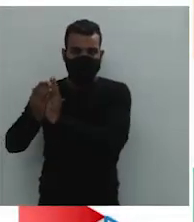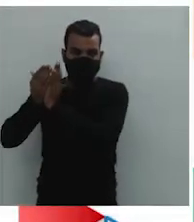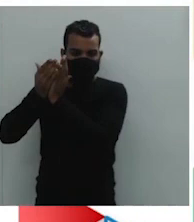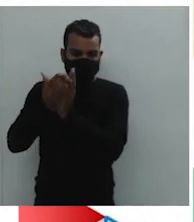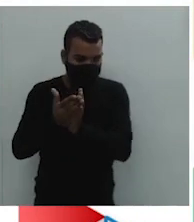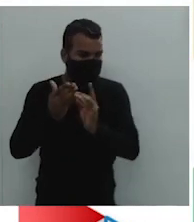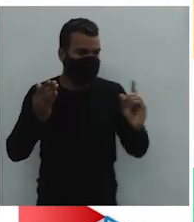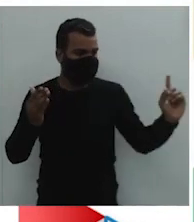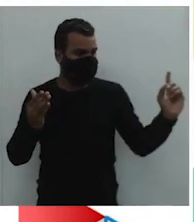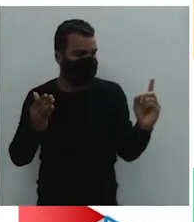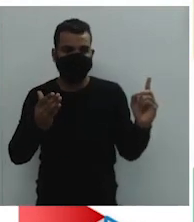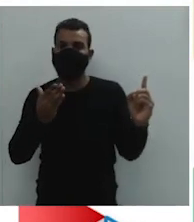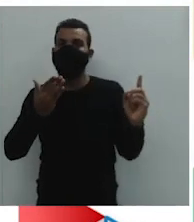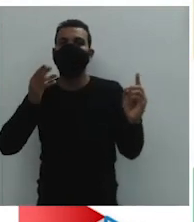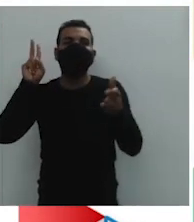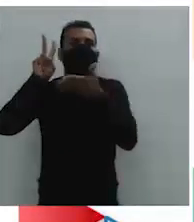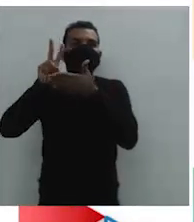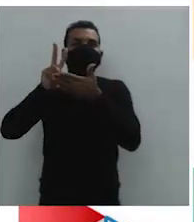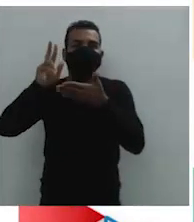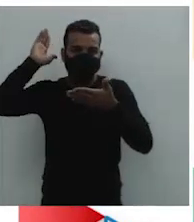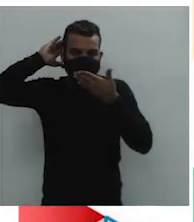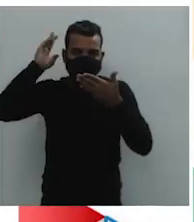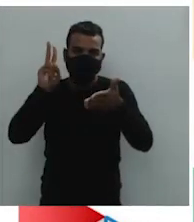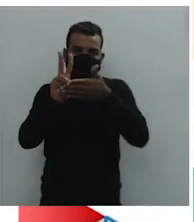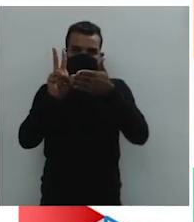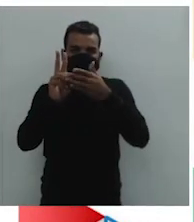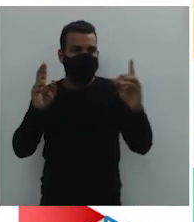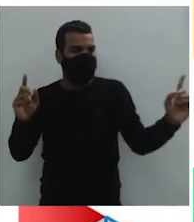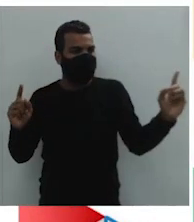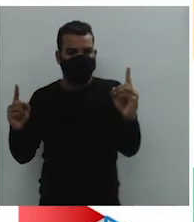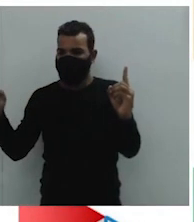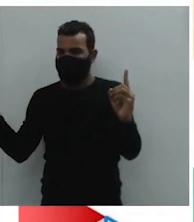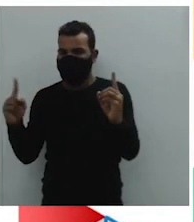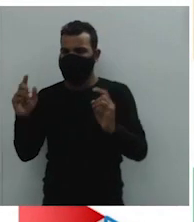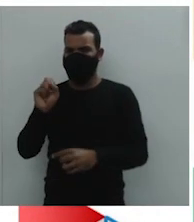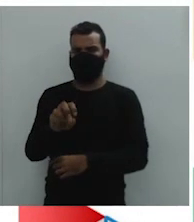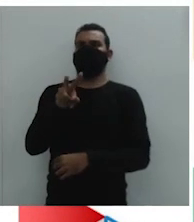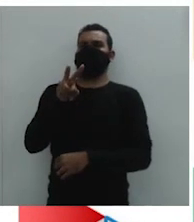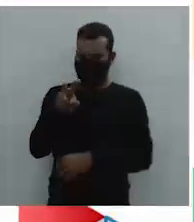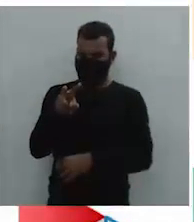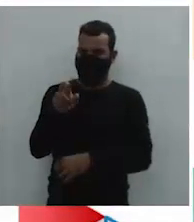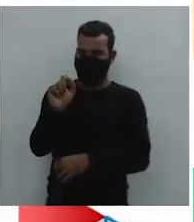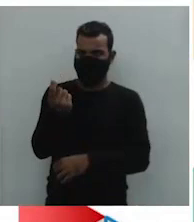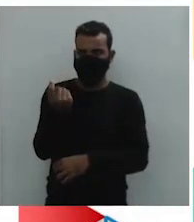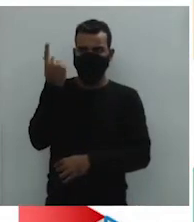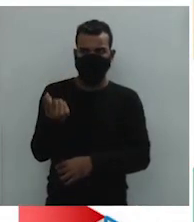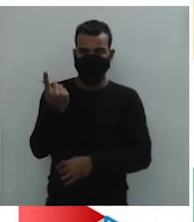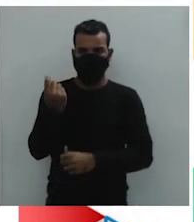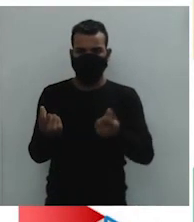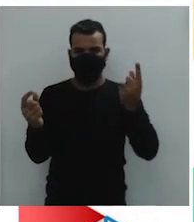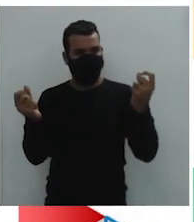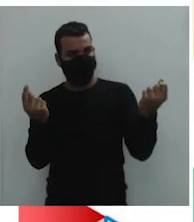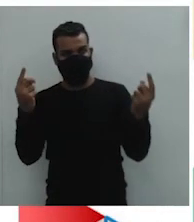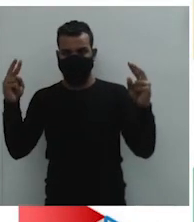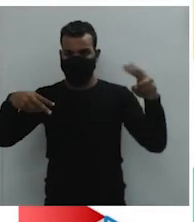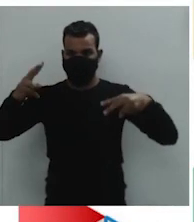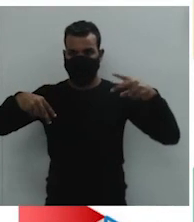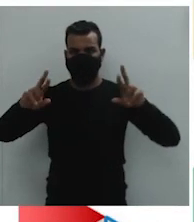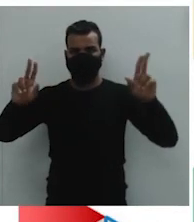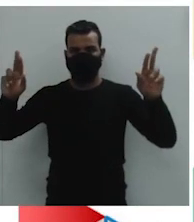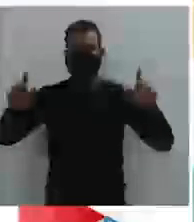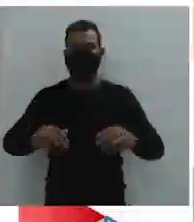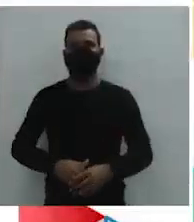Vamos iniciar com a exploração do pau-brasil. Como foi que ocorreu, né? Esse